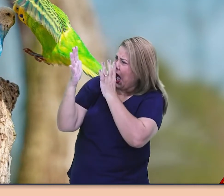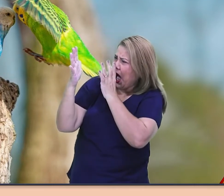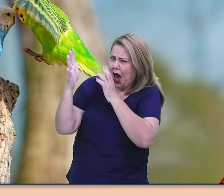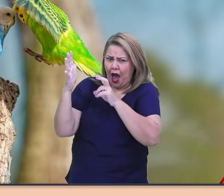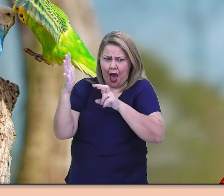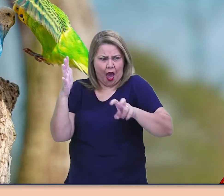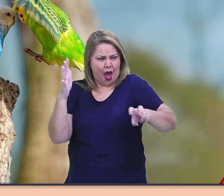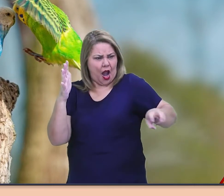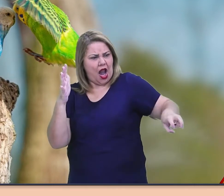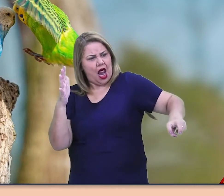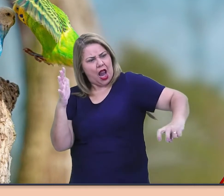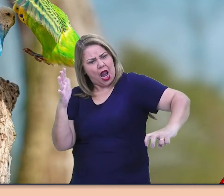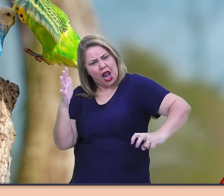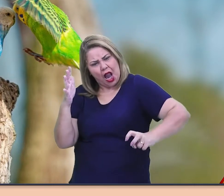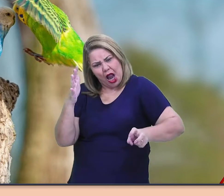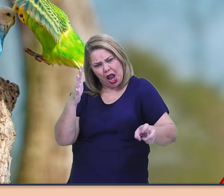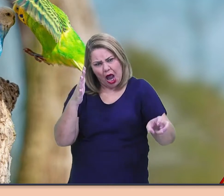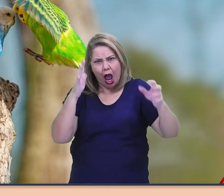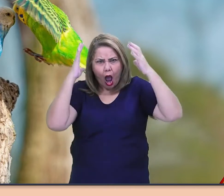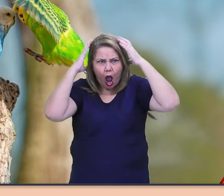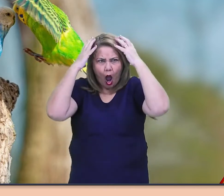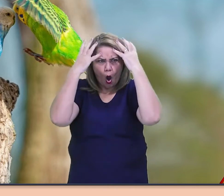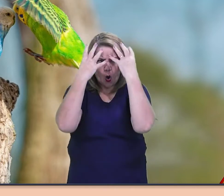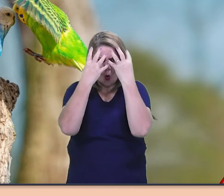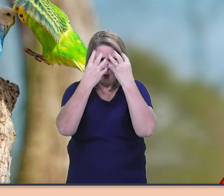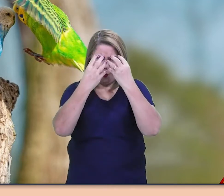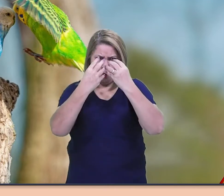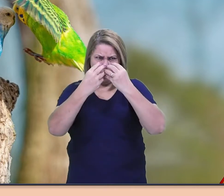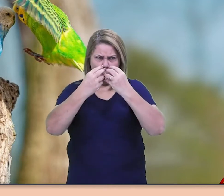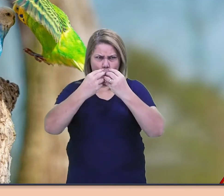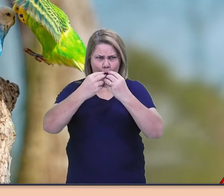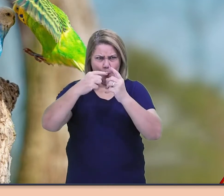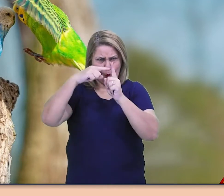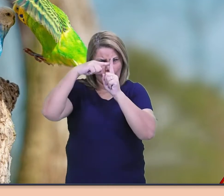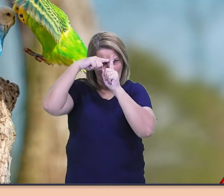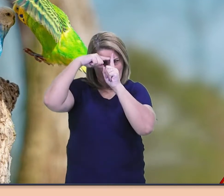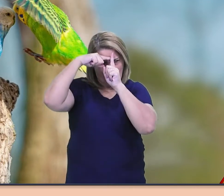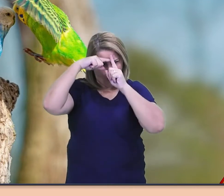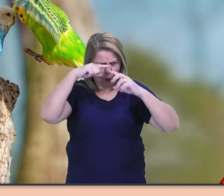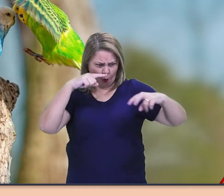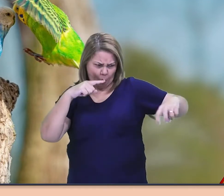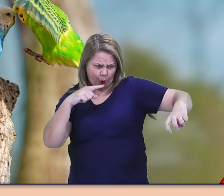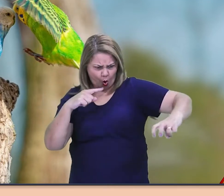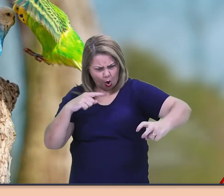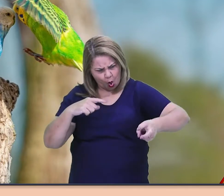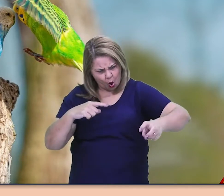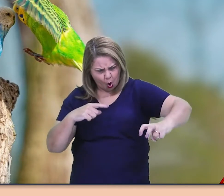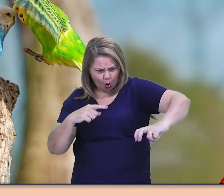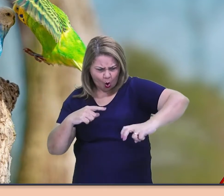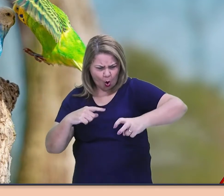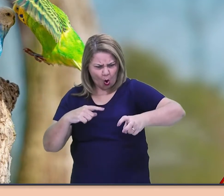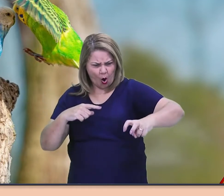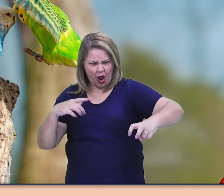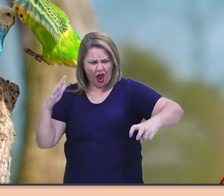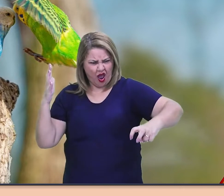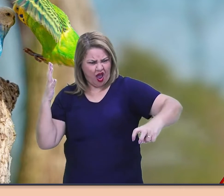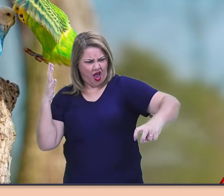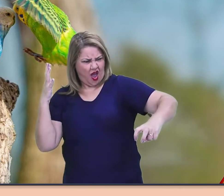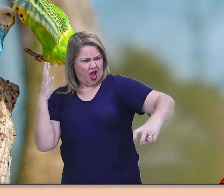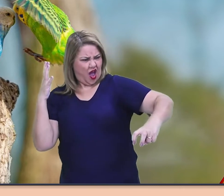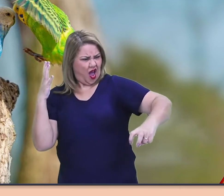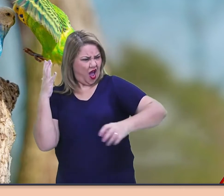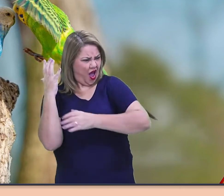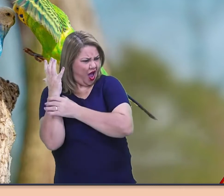disforme, oblonga, encimada à testa de uma cruz, aparecia aberta do